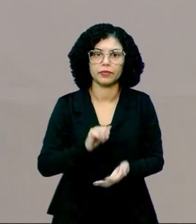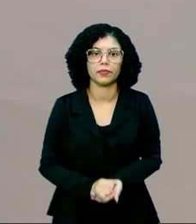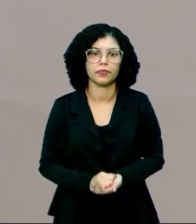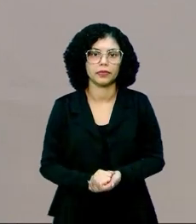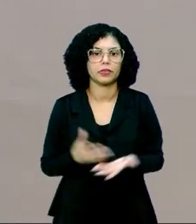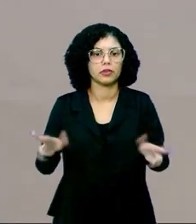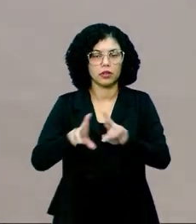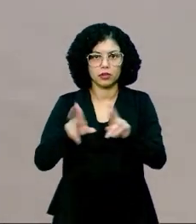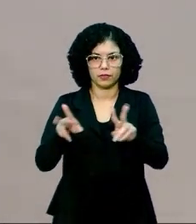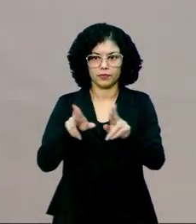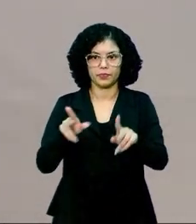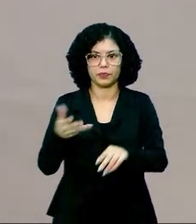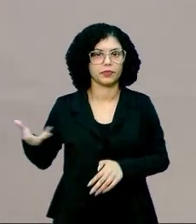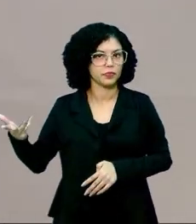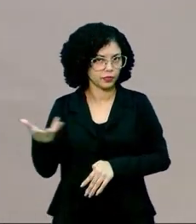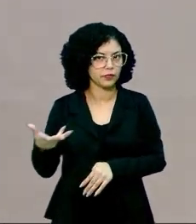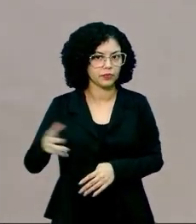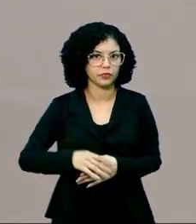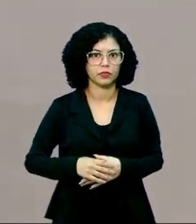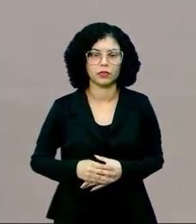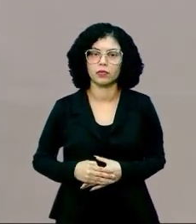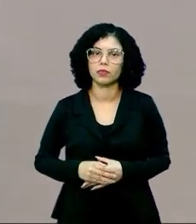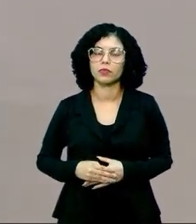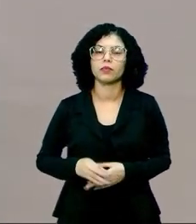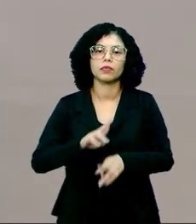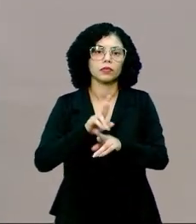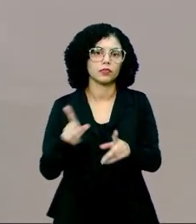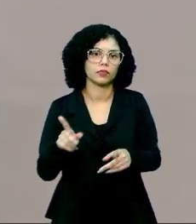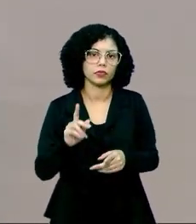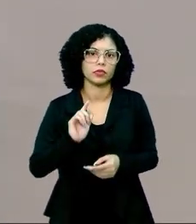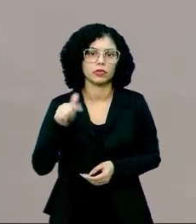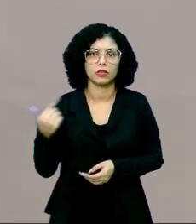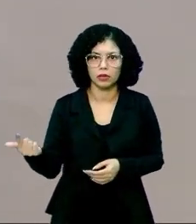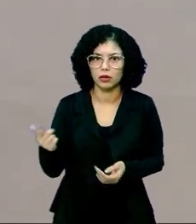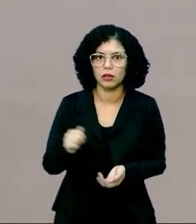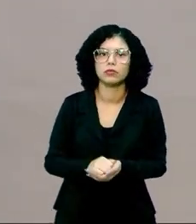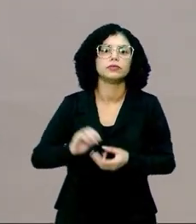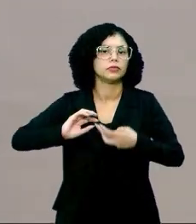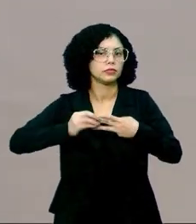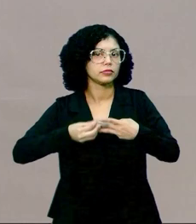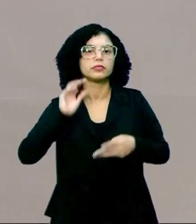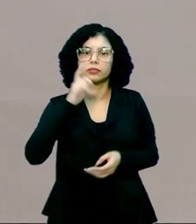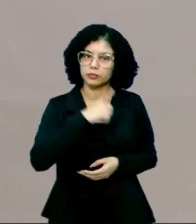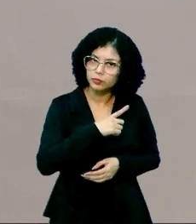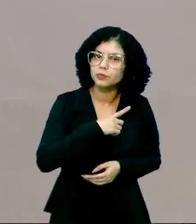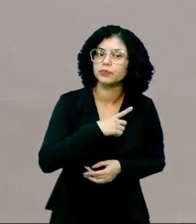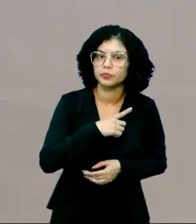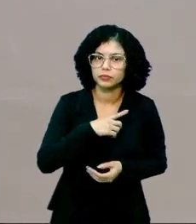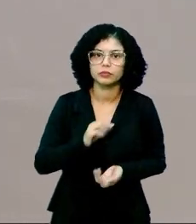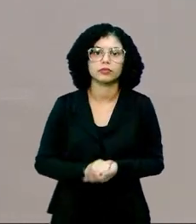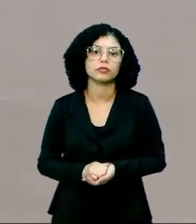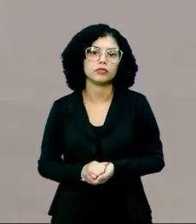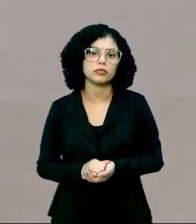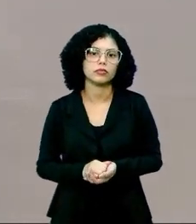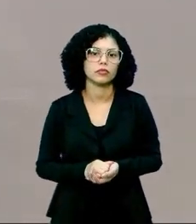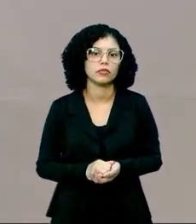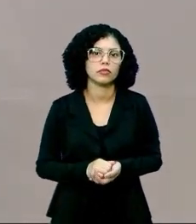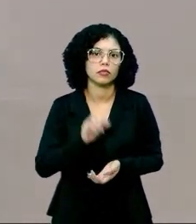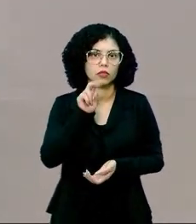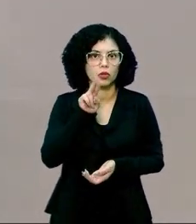Então, essa é a diferença básica. Tem outras diferenças de outros tipos de células, professora? Tem as